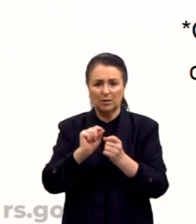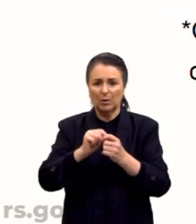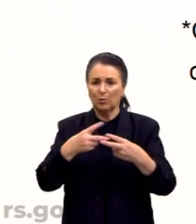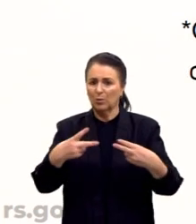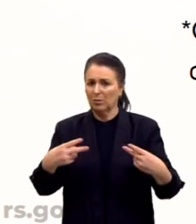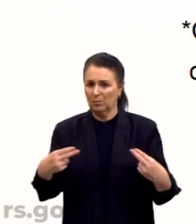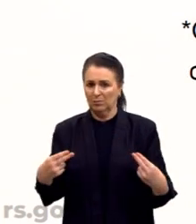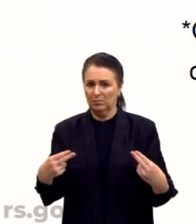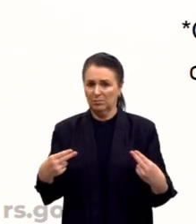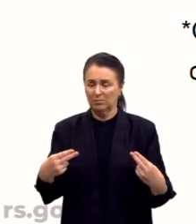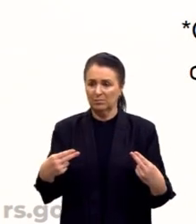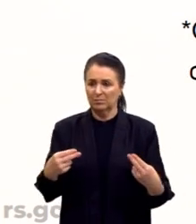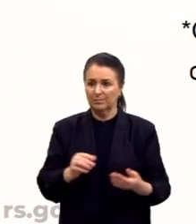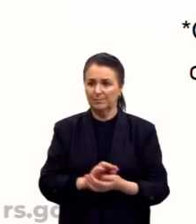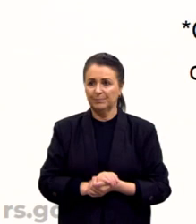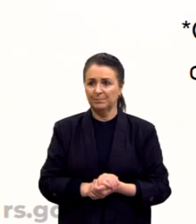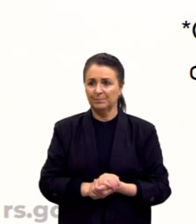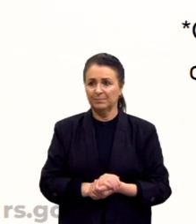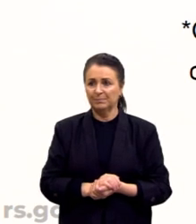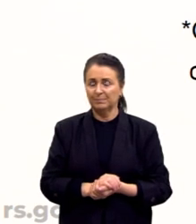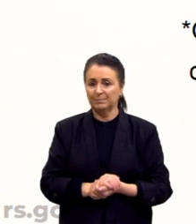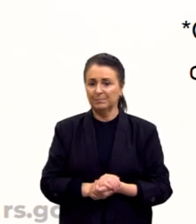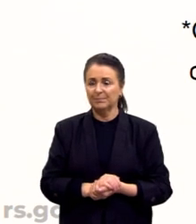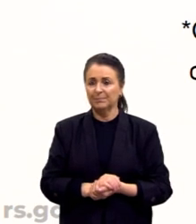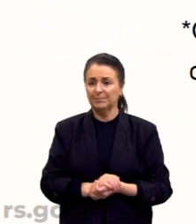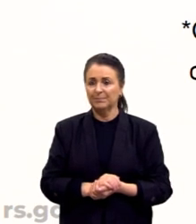nessas situações. Olha só.